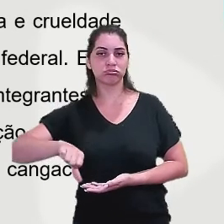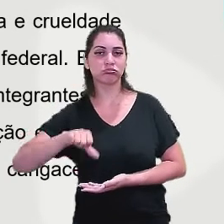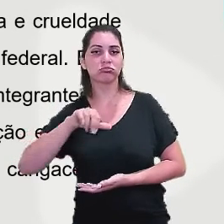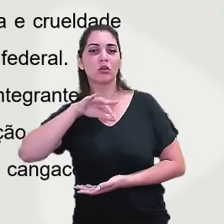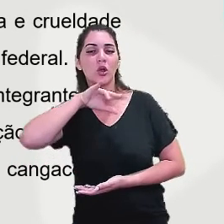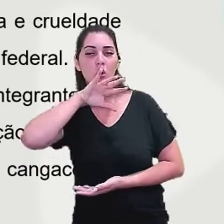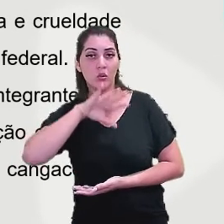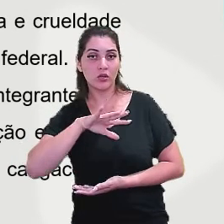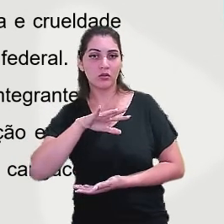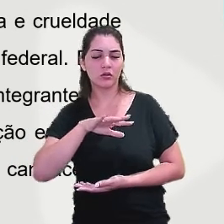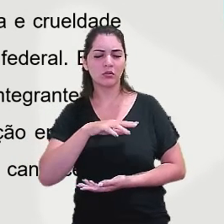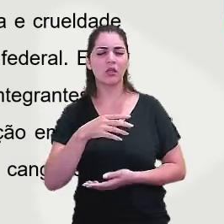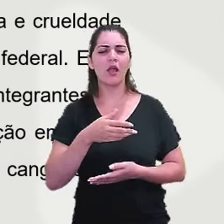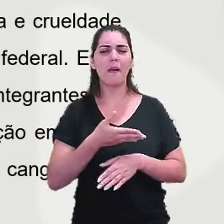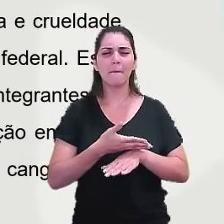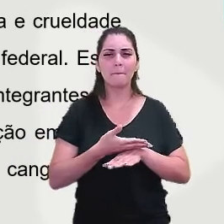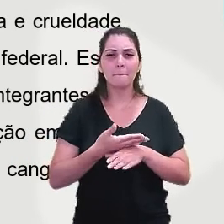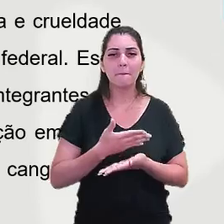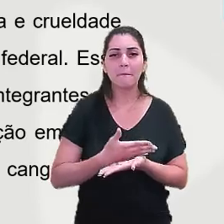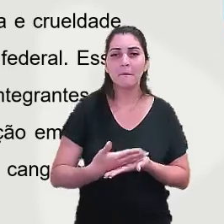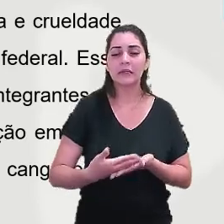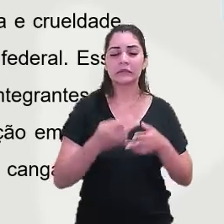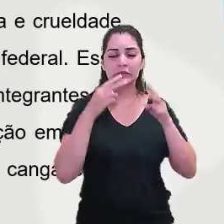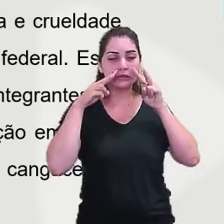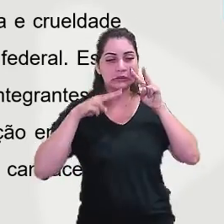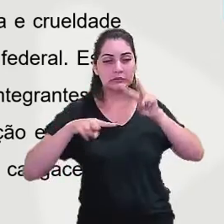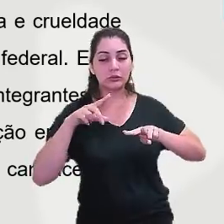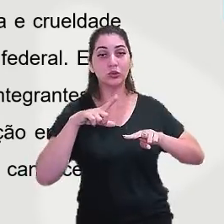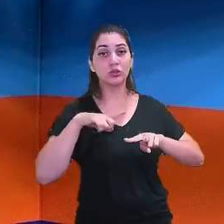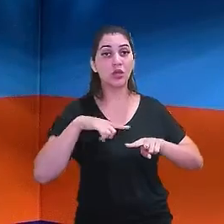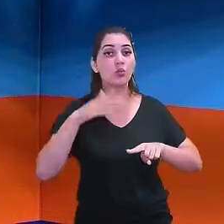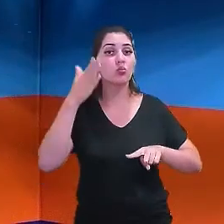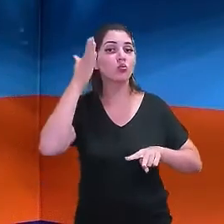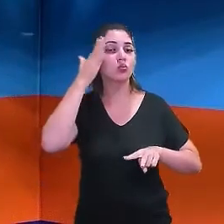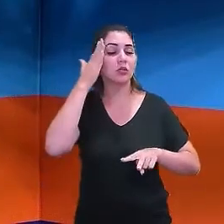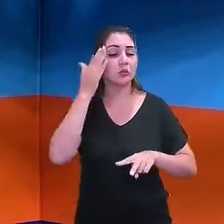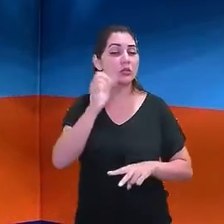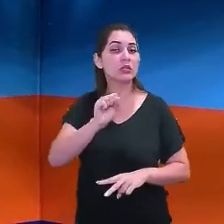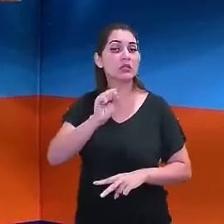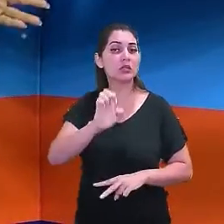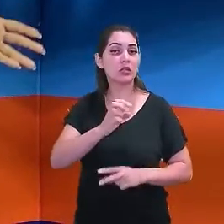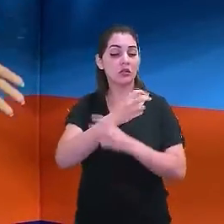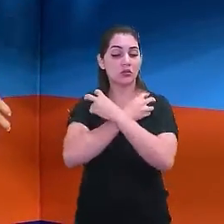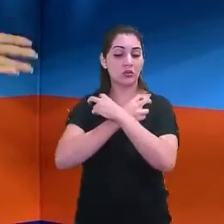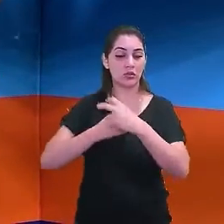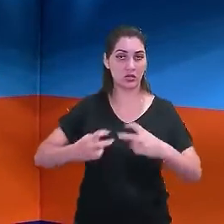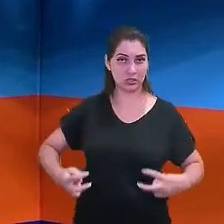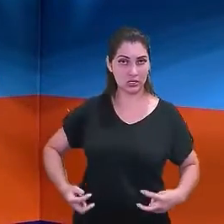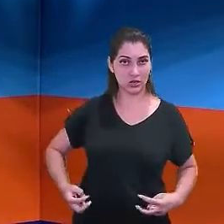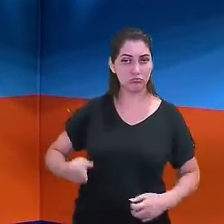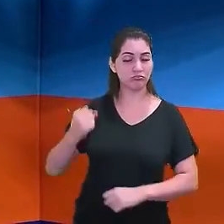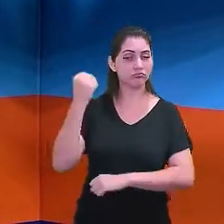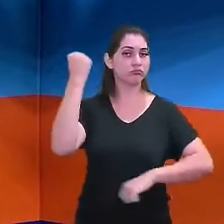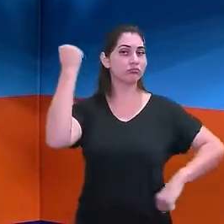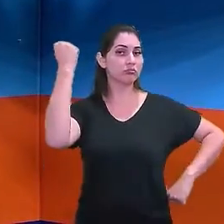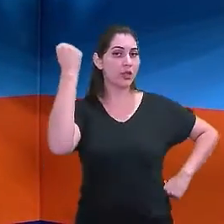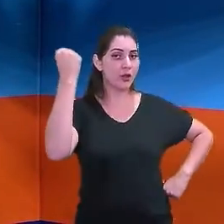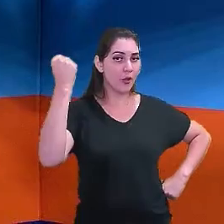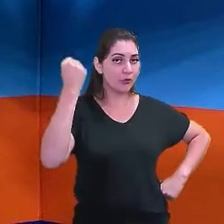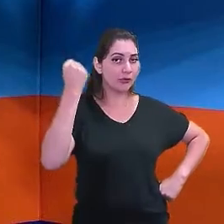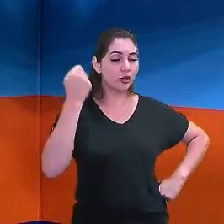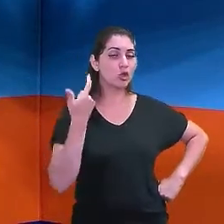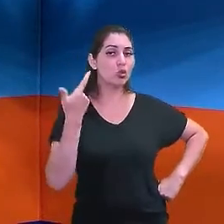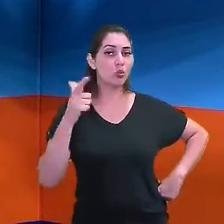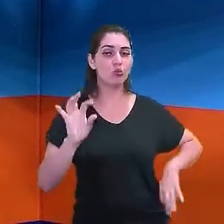E a partir da sua visão sobre esse assunto, eles tinham o seu entendimento. Se os cangaceiros eram uns heróis, e para outros, anti